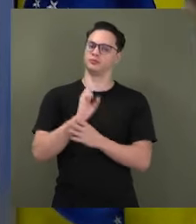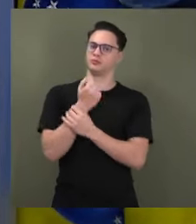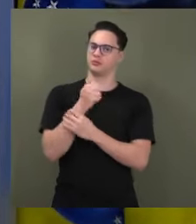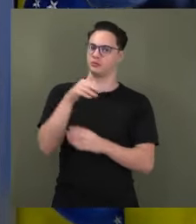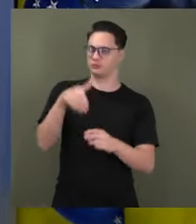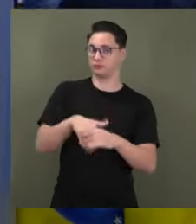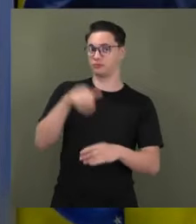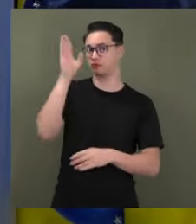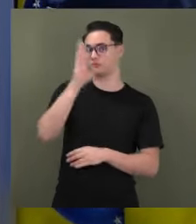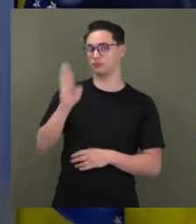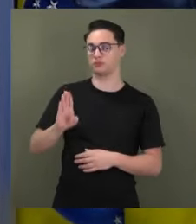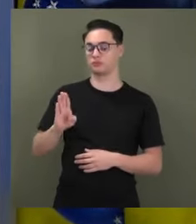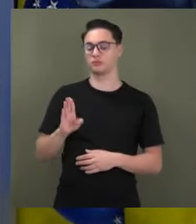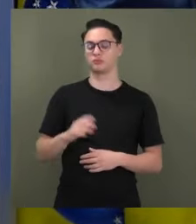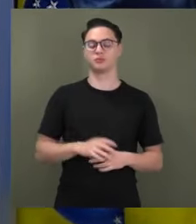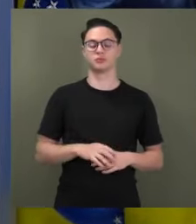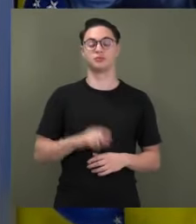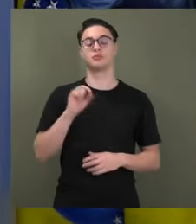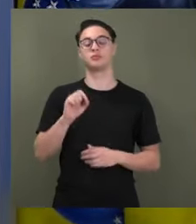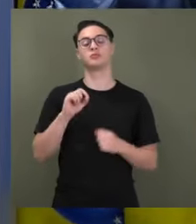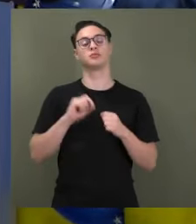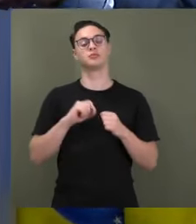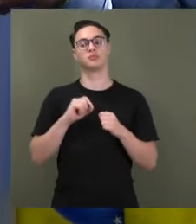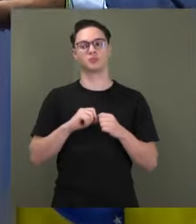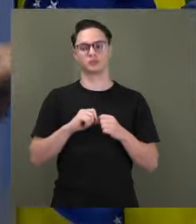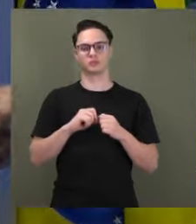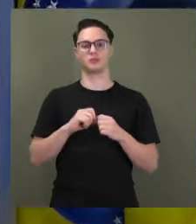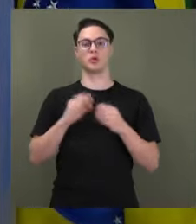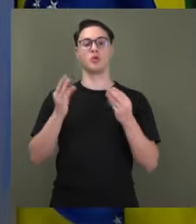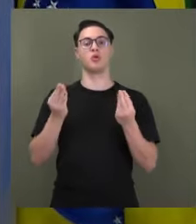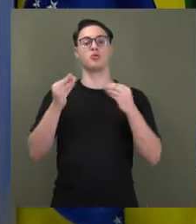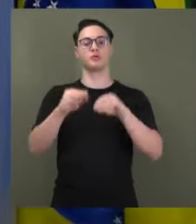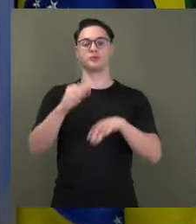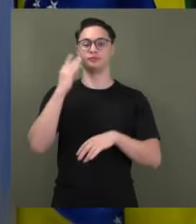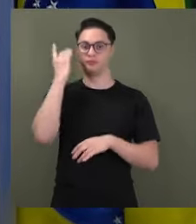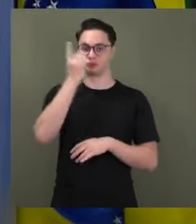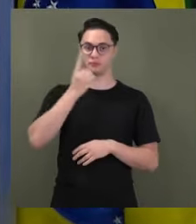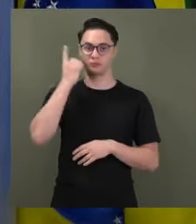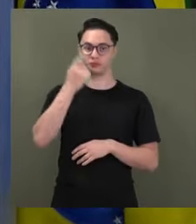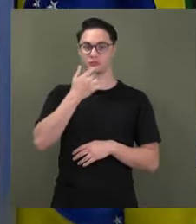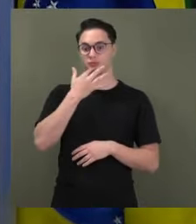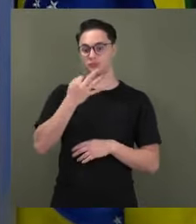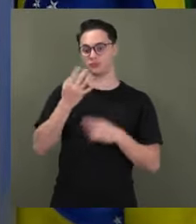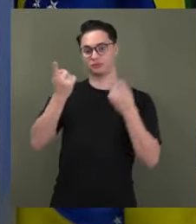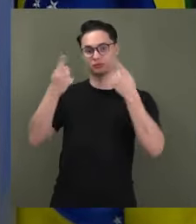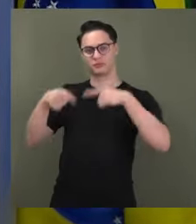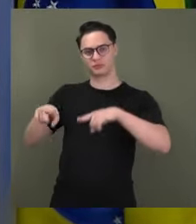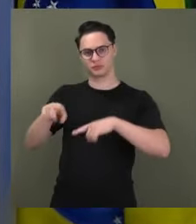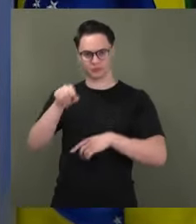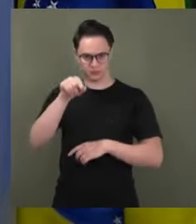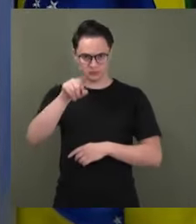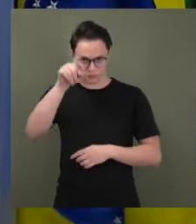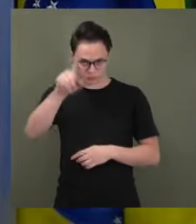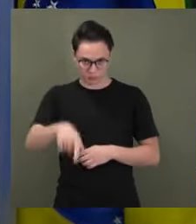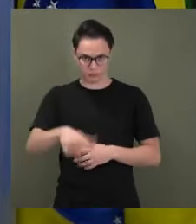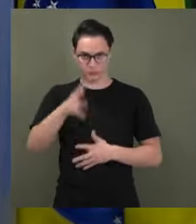e, o que é fez? Colocou deputados contra. Isso é ou não é uma